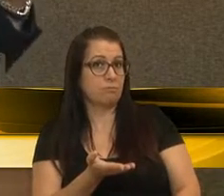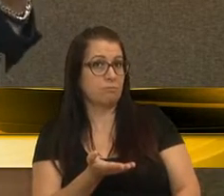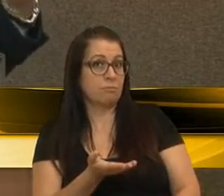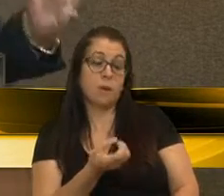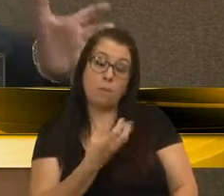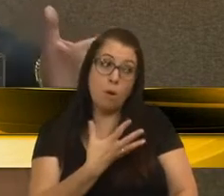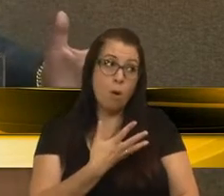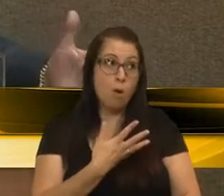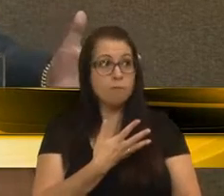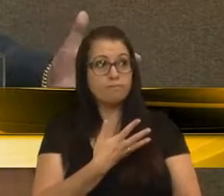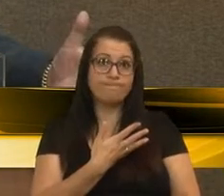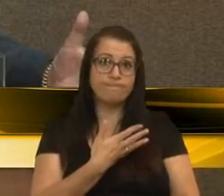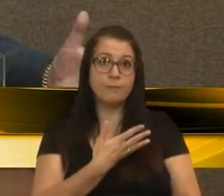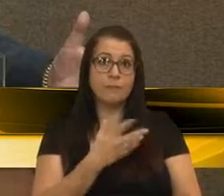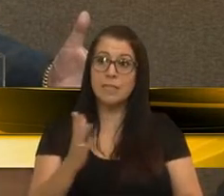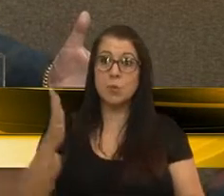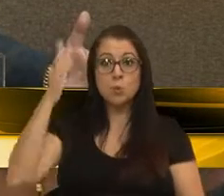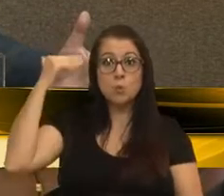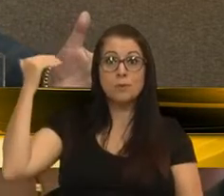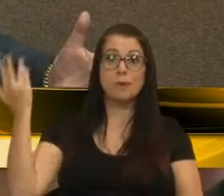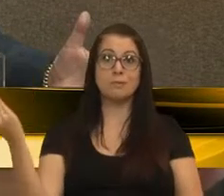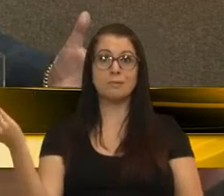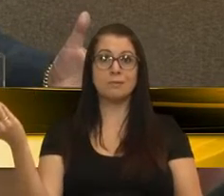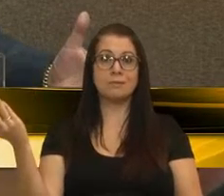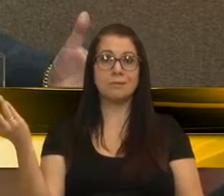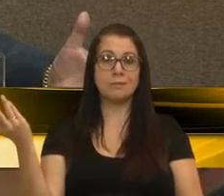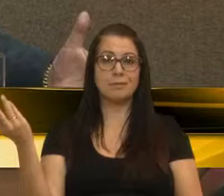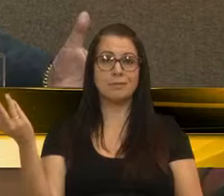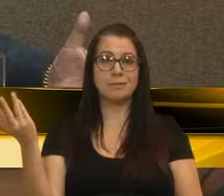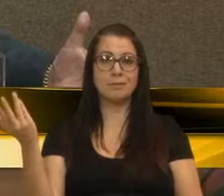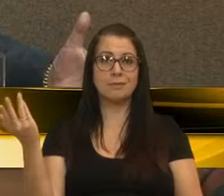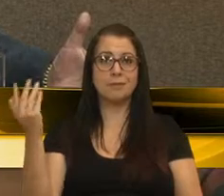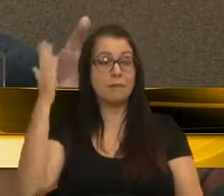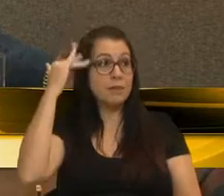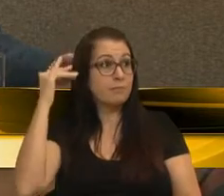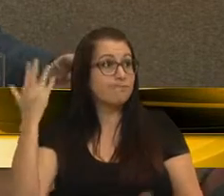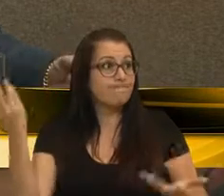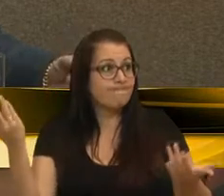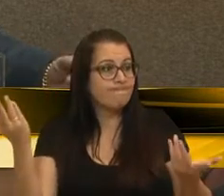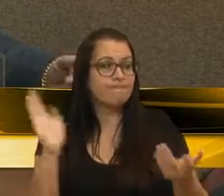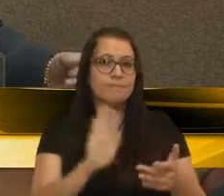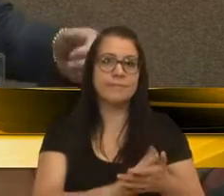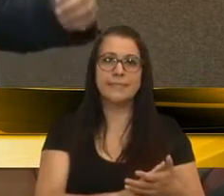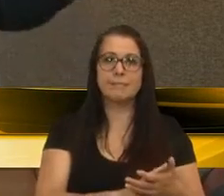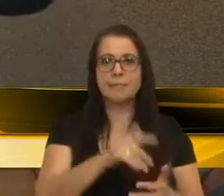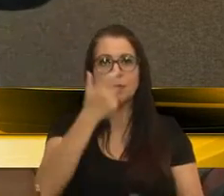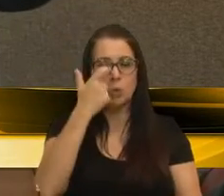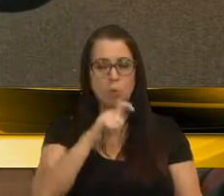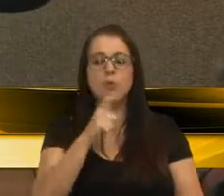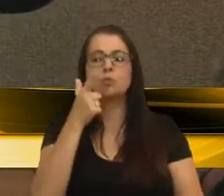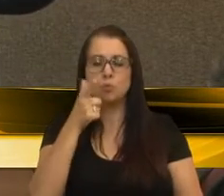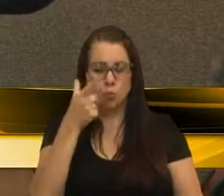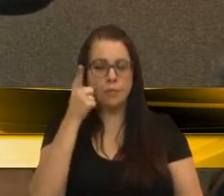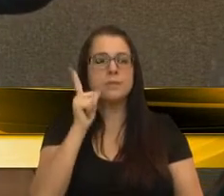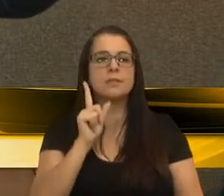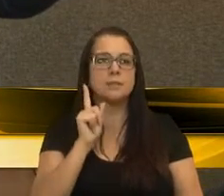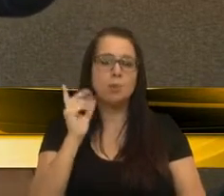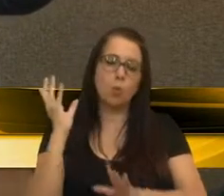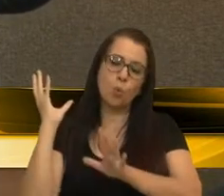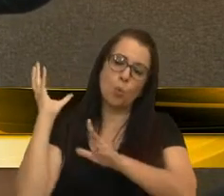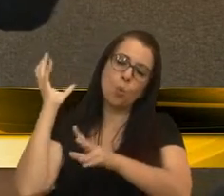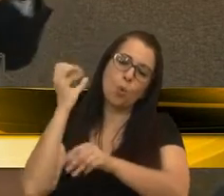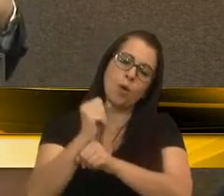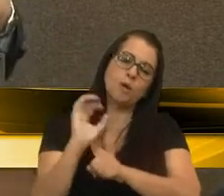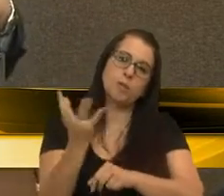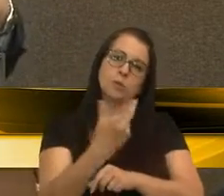Bom, de repente, isso aí vai ser um sucesso. Vai ser um sucesso. Mas eu acho que a senhora conseguiu resgatar bem